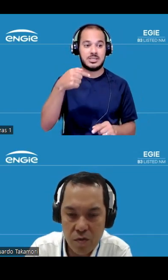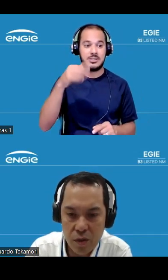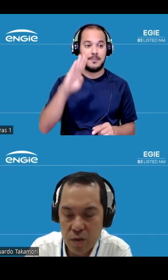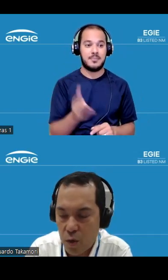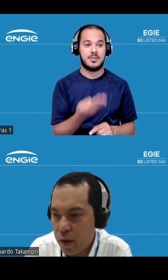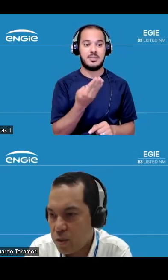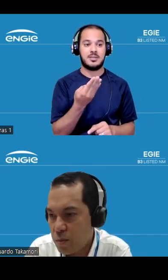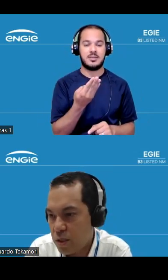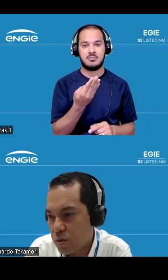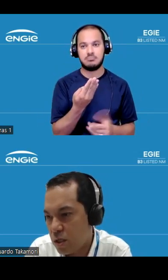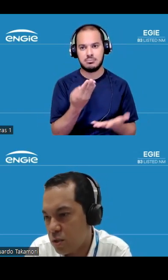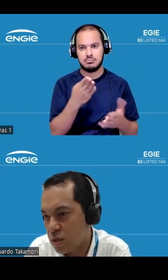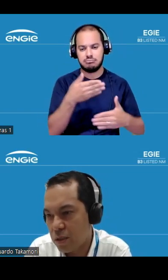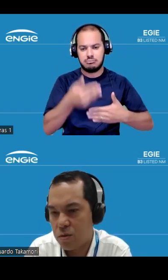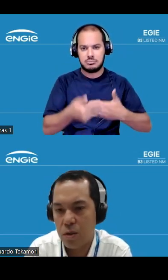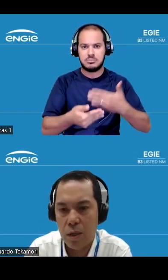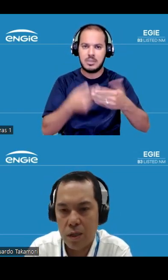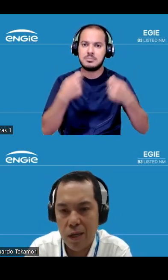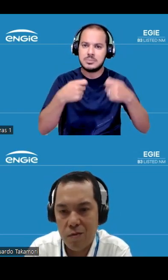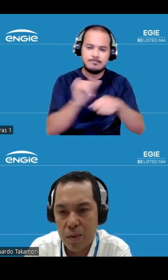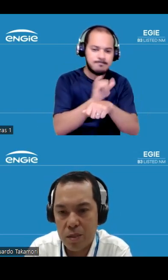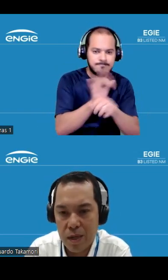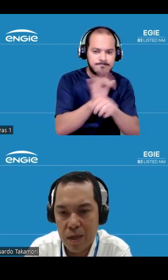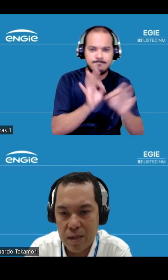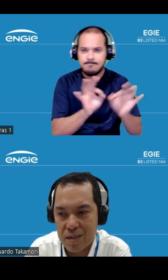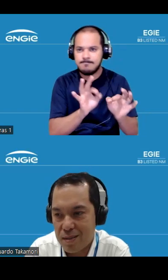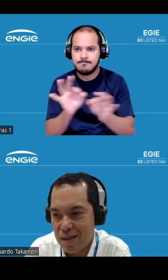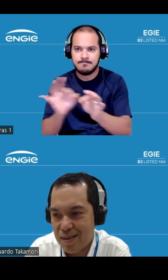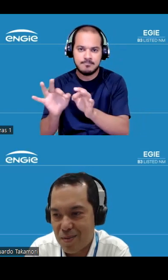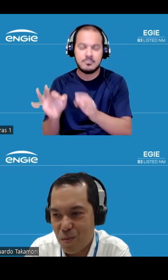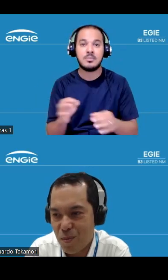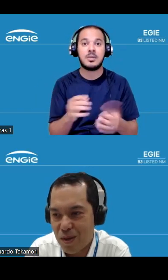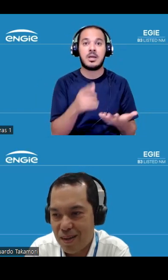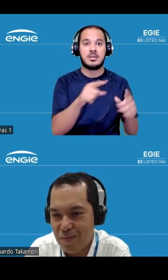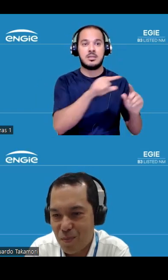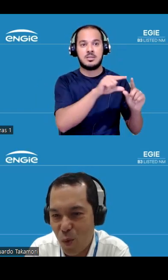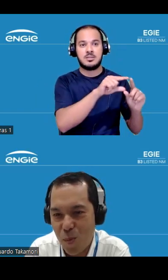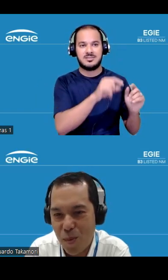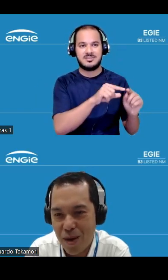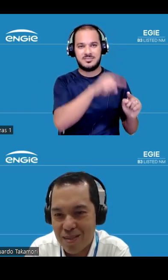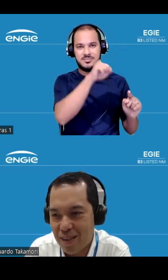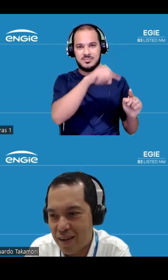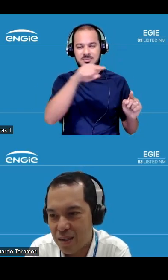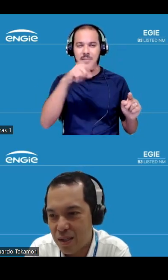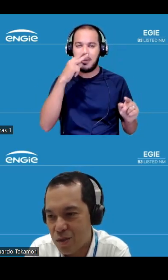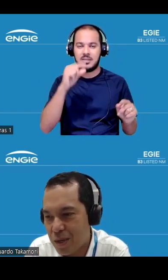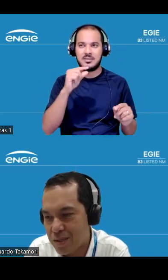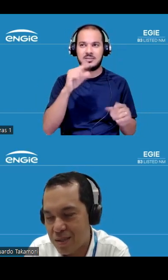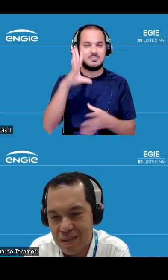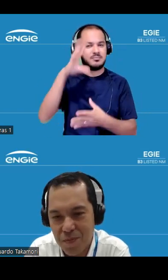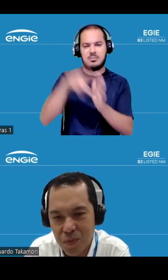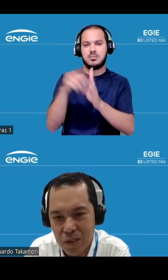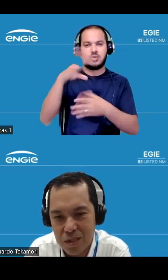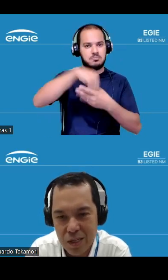você tem efeitos que recorrentes que precisam ser ajustados que levam para as barras um pouco mais internas aqui as